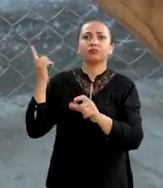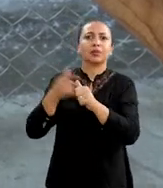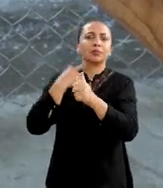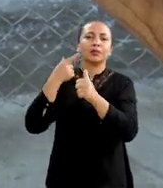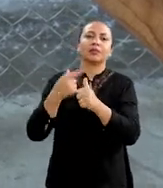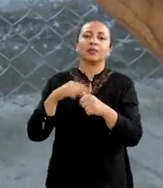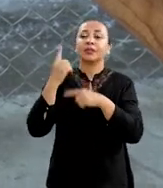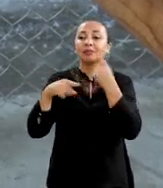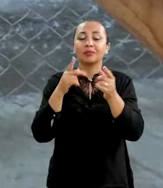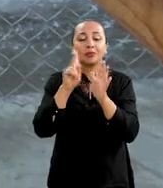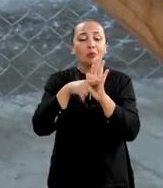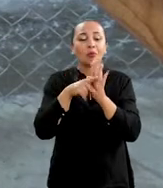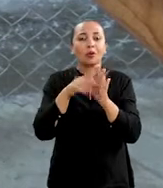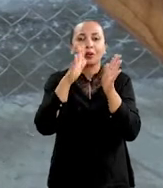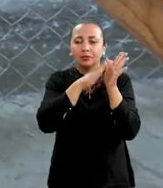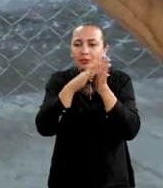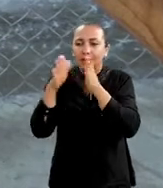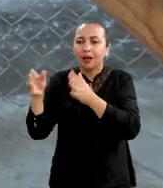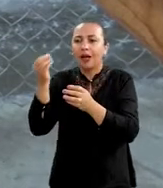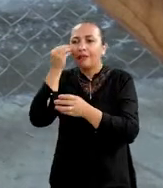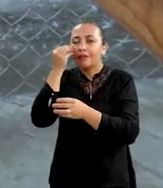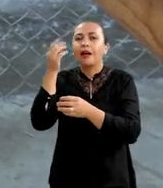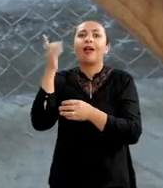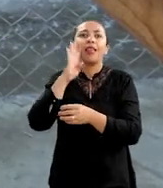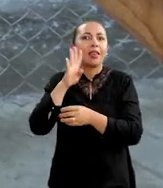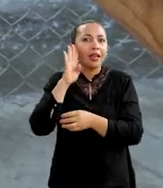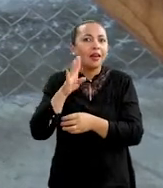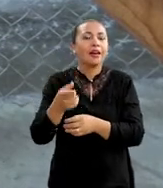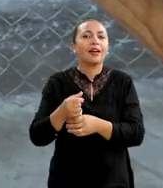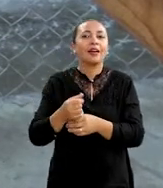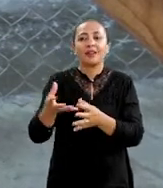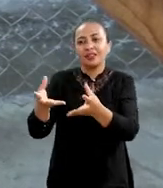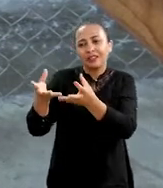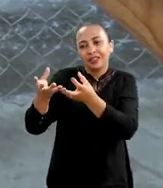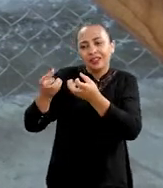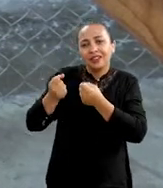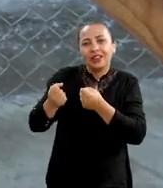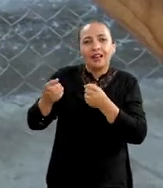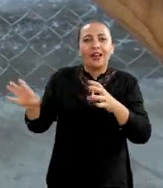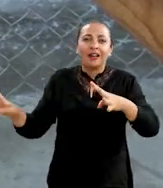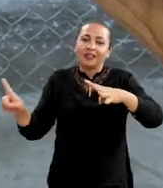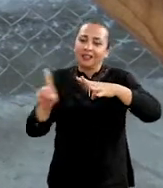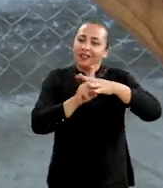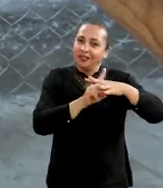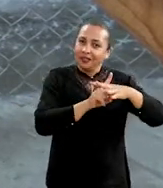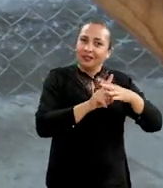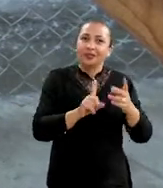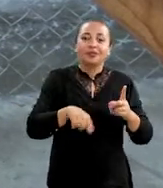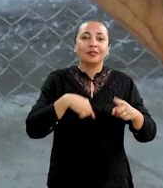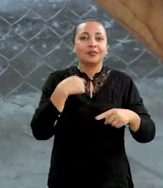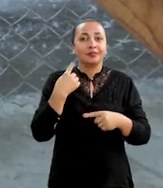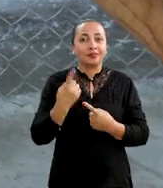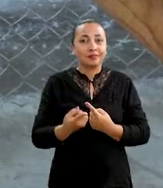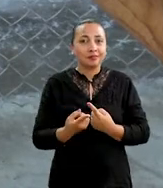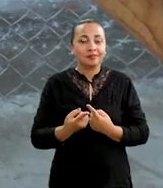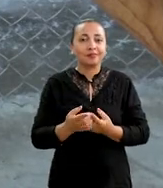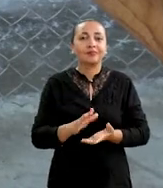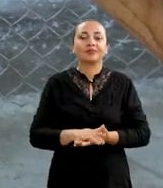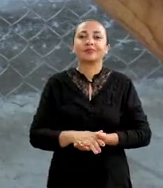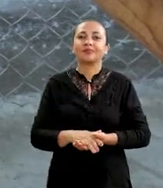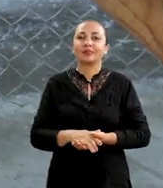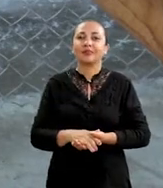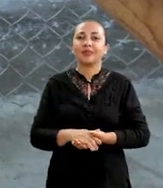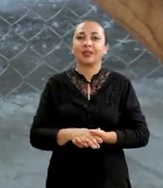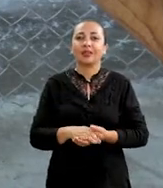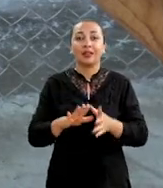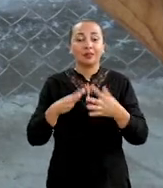aceitam de cara e depois que vê o projeto andando, vê que realmente é algo legal e vem-se ir, e chegam a se inserir dentro. E